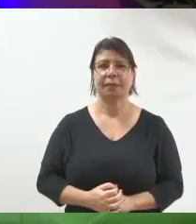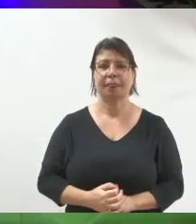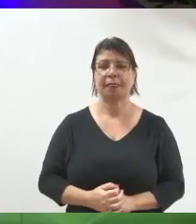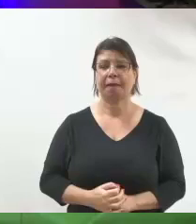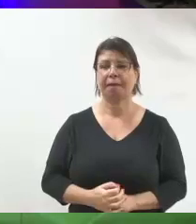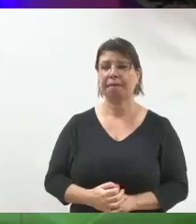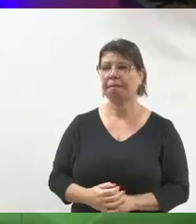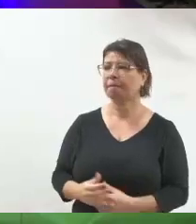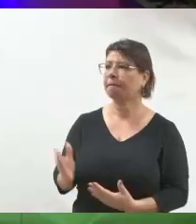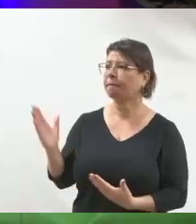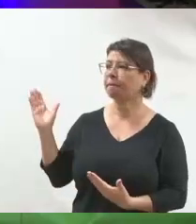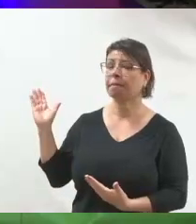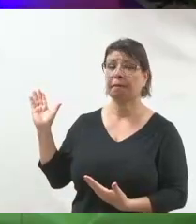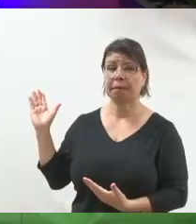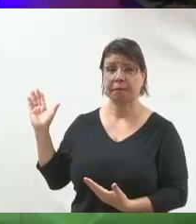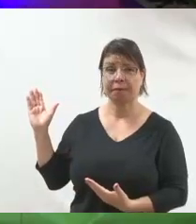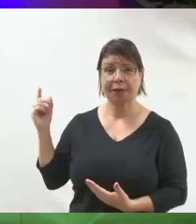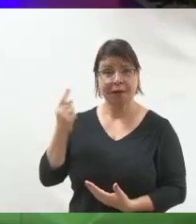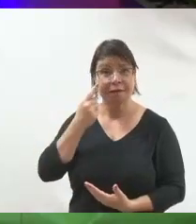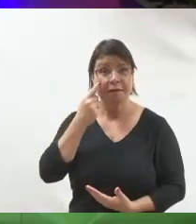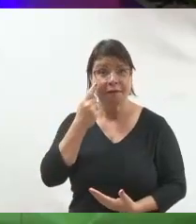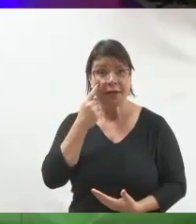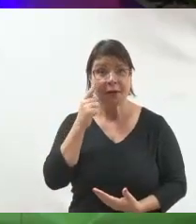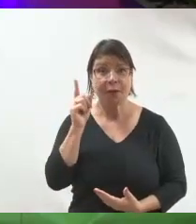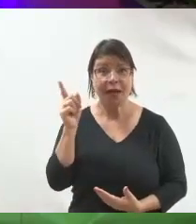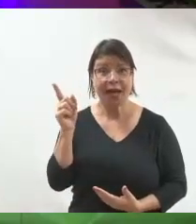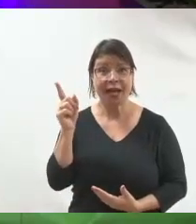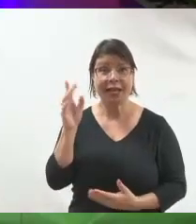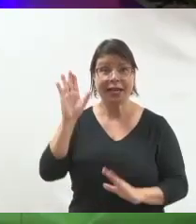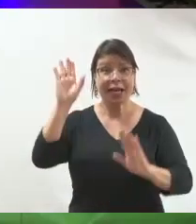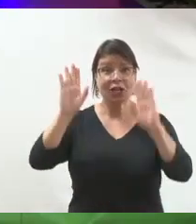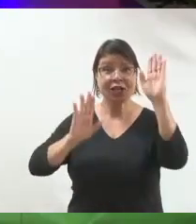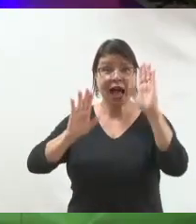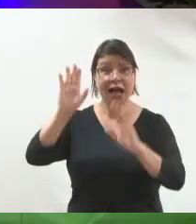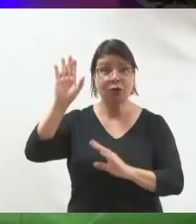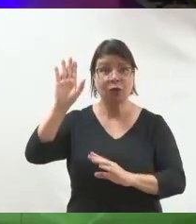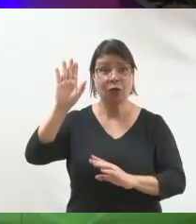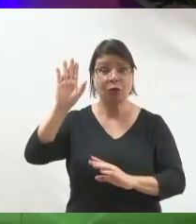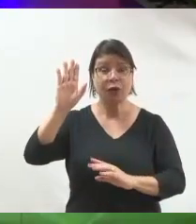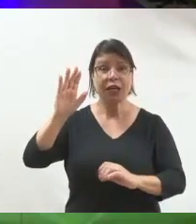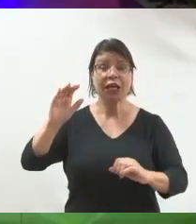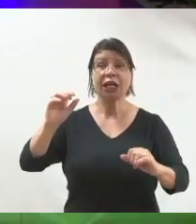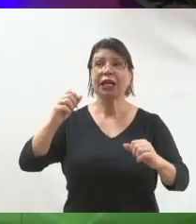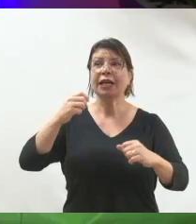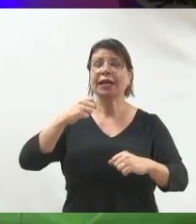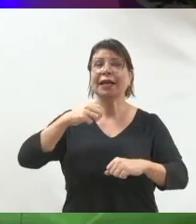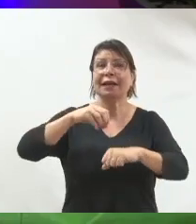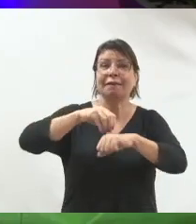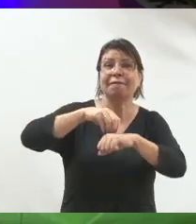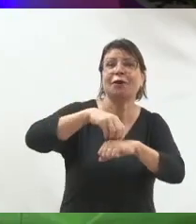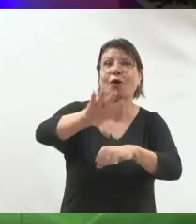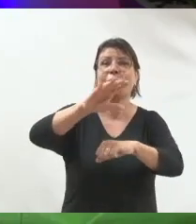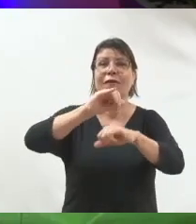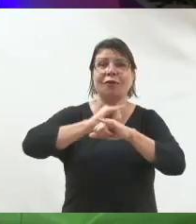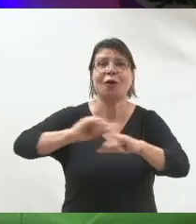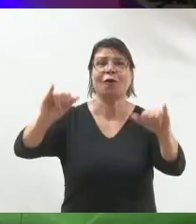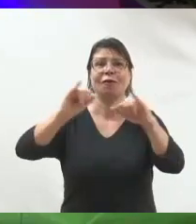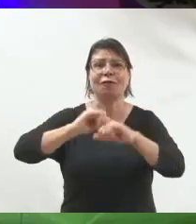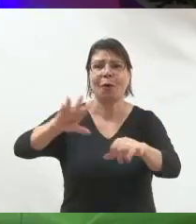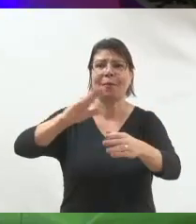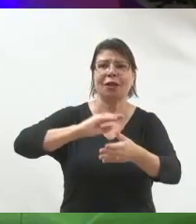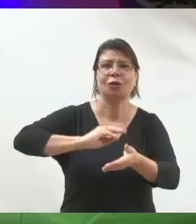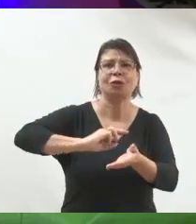Olha quantas mensagens esse candidato passou num videozinho de trend que chama a atenção das pessoas que estão na rede social.